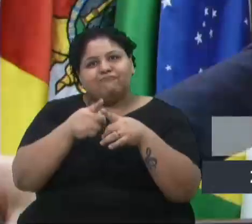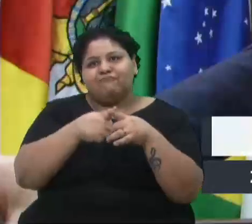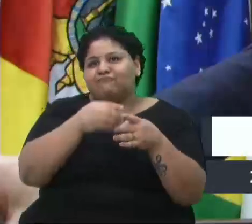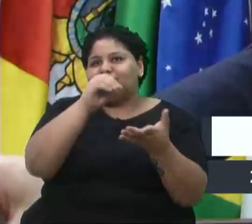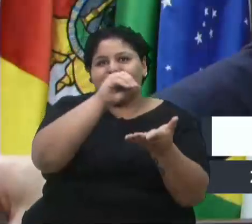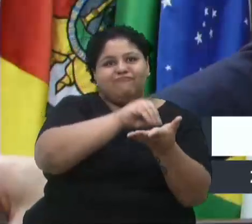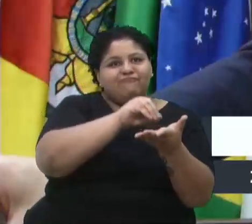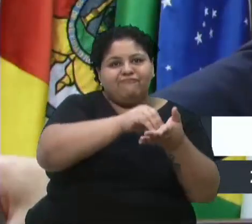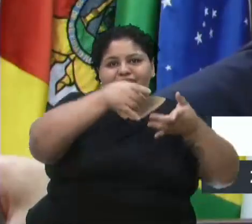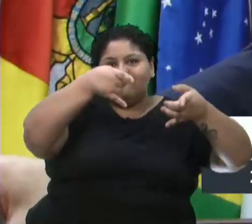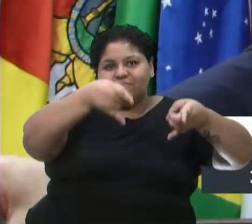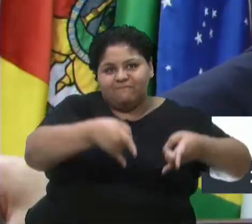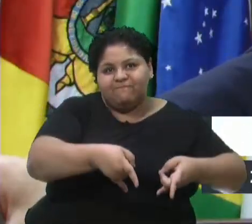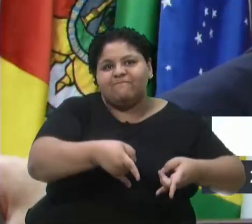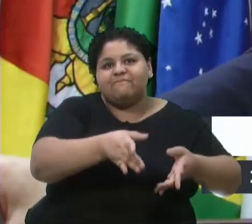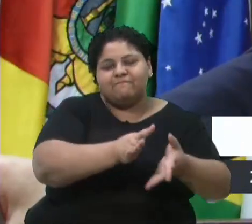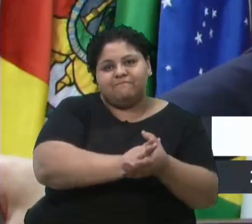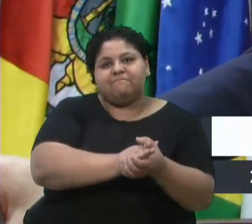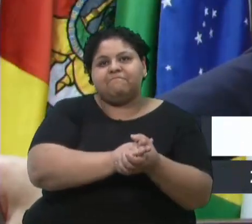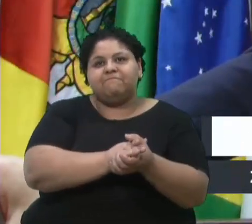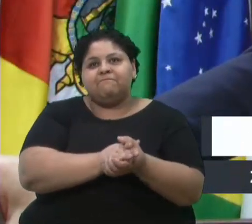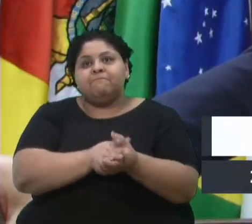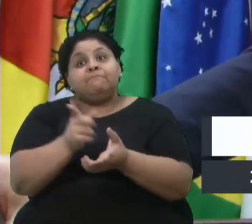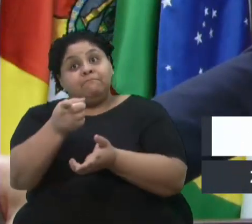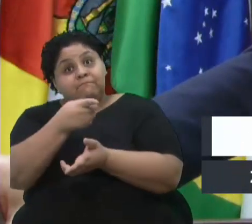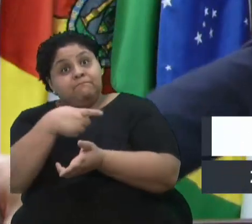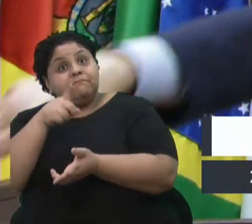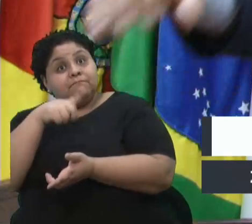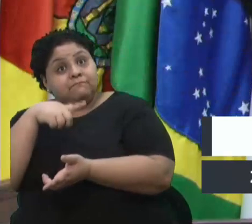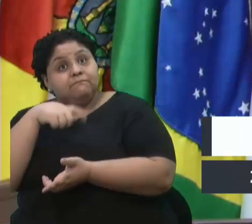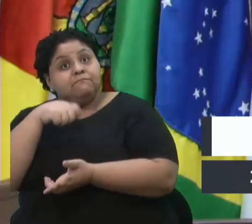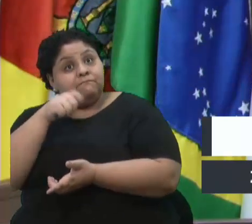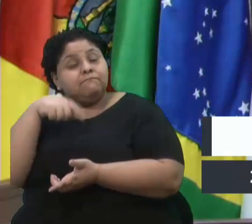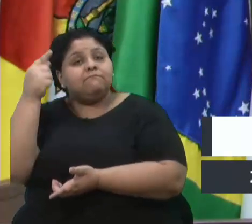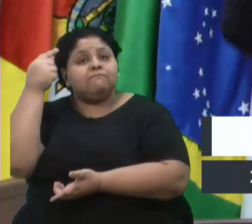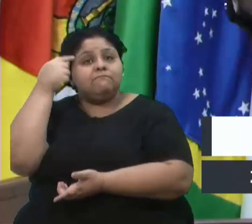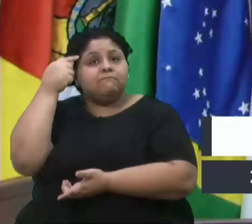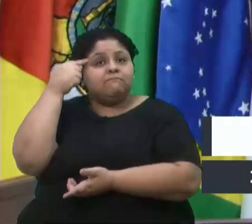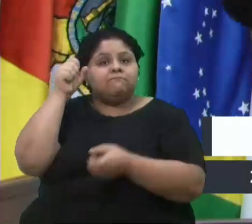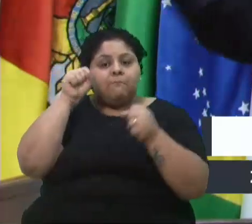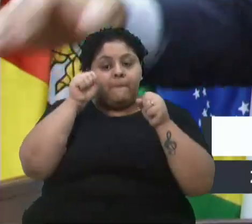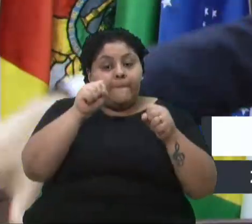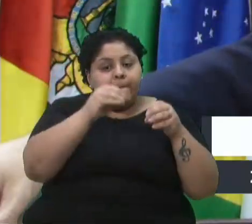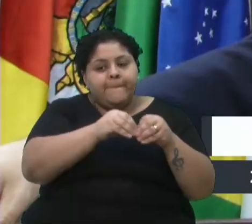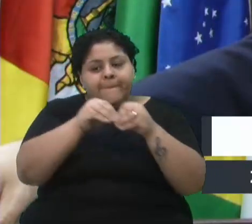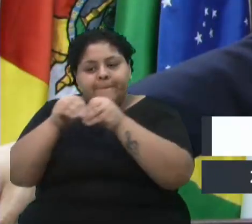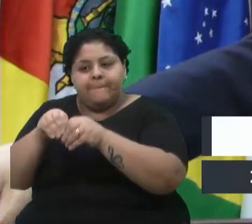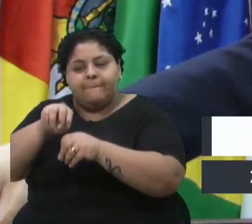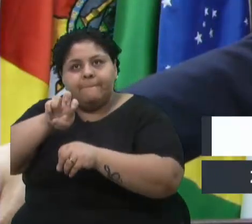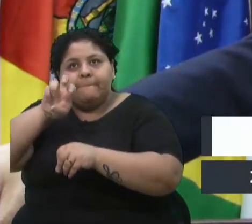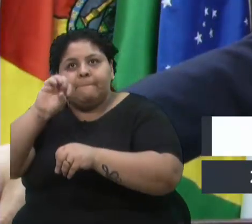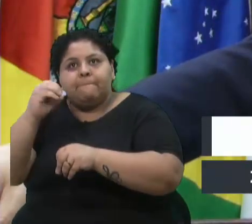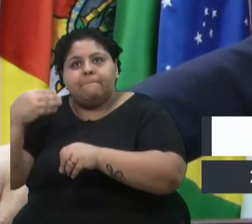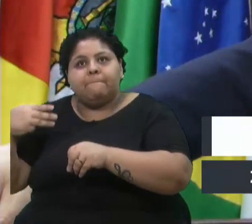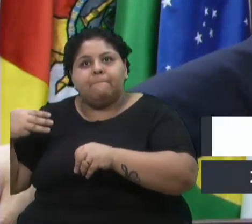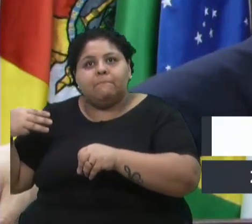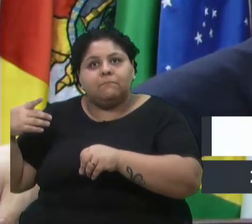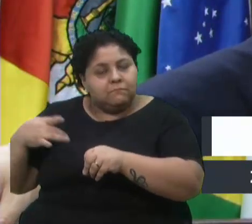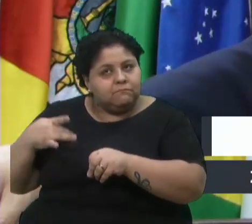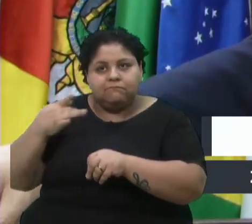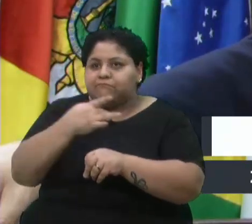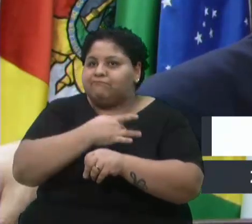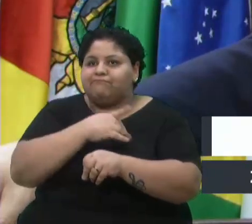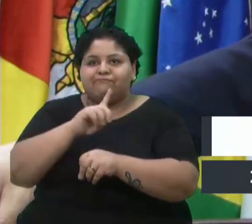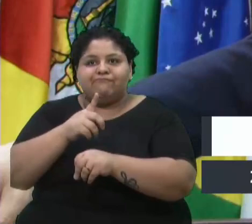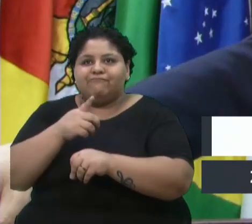É isso que nós temos que ter em mente. Pode colocar 50 médicos na UPA. Não vai